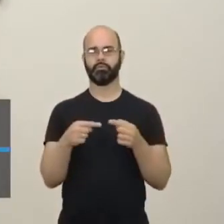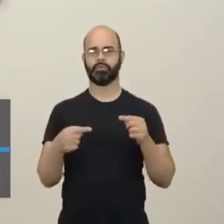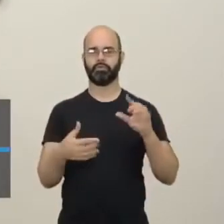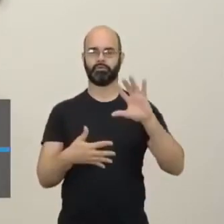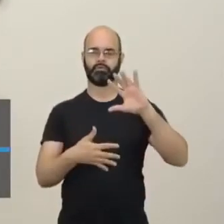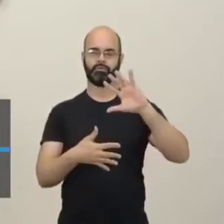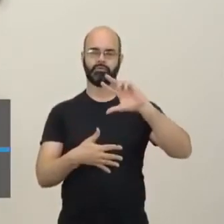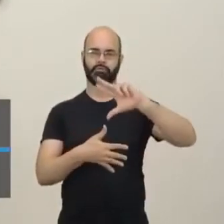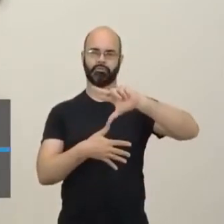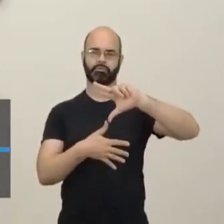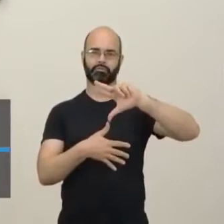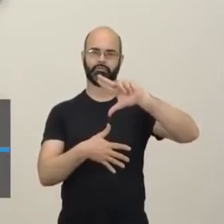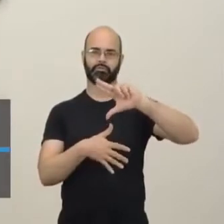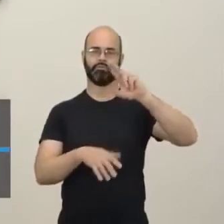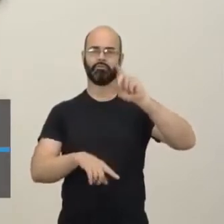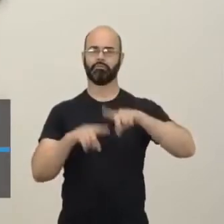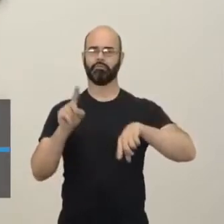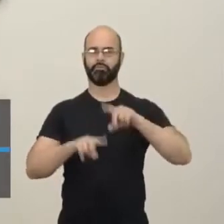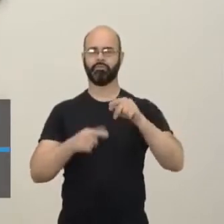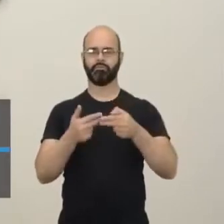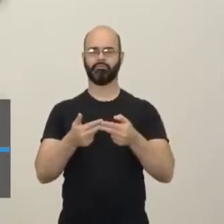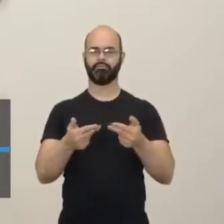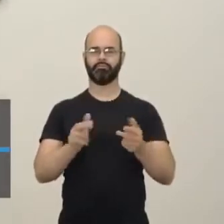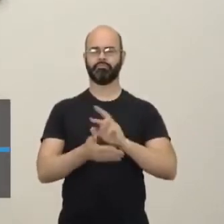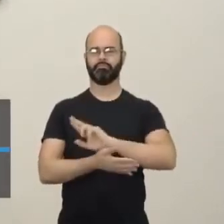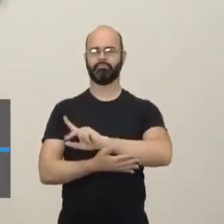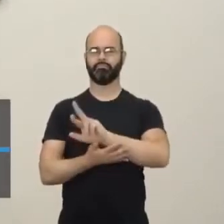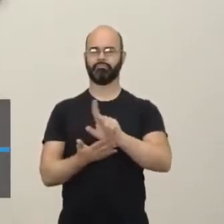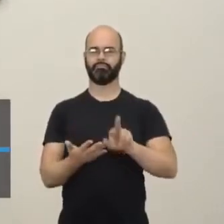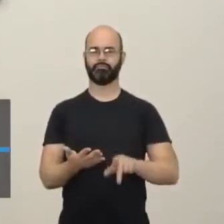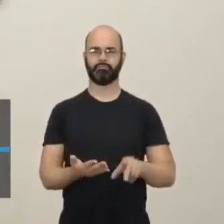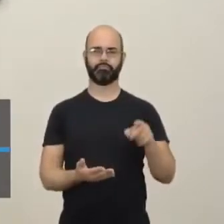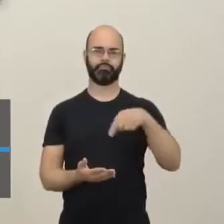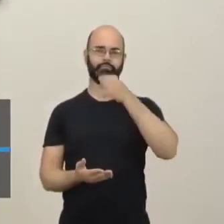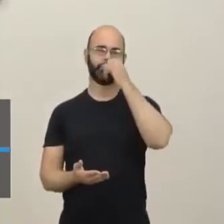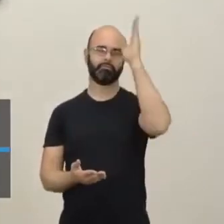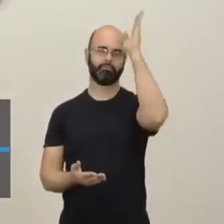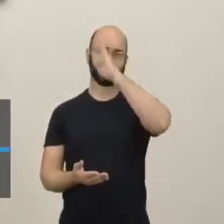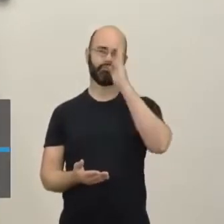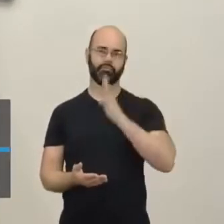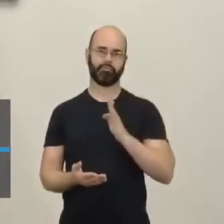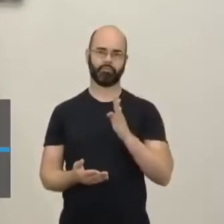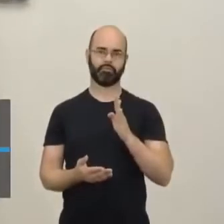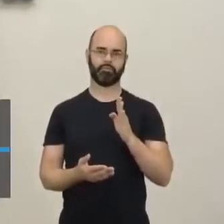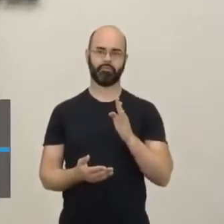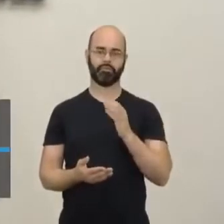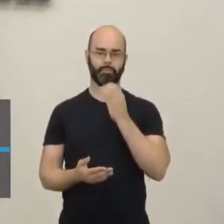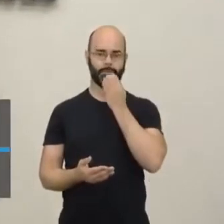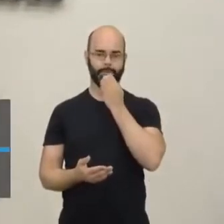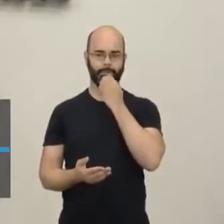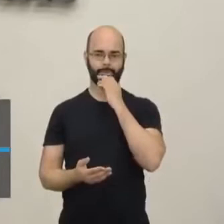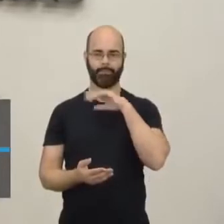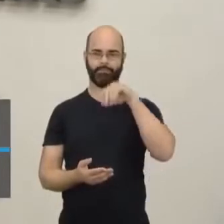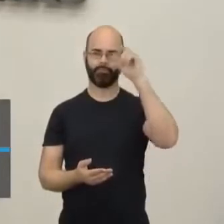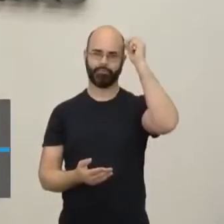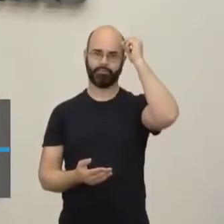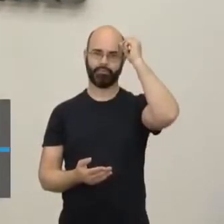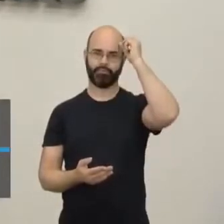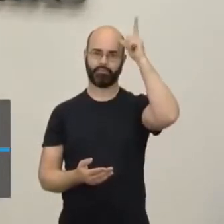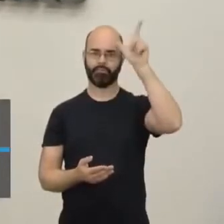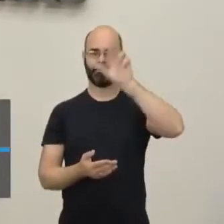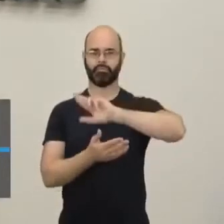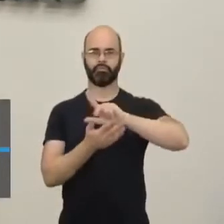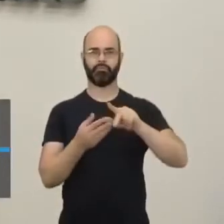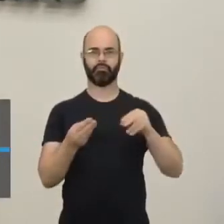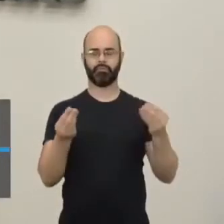diversos produtos, Muitos desses países, como é o caso do Brasil, tendo aí a sua policultura, né? E a sua diversificação aí de